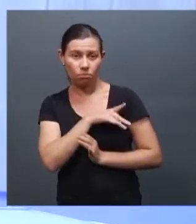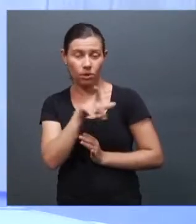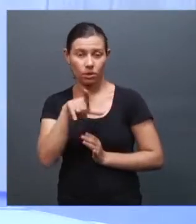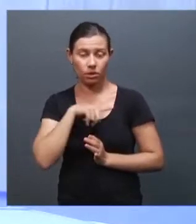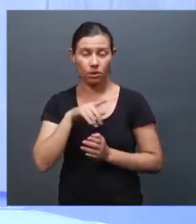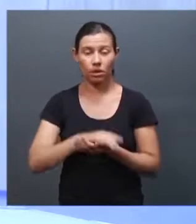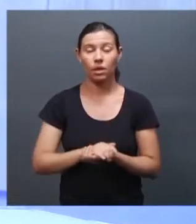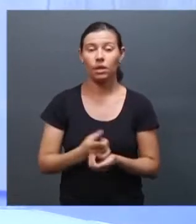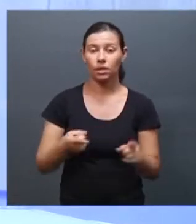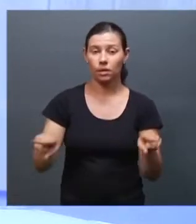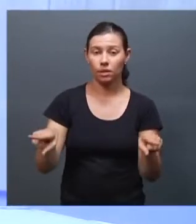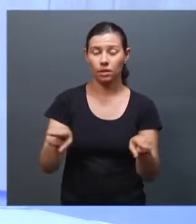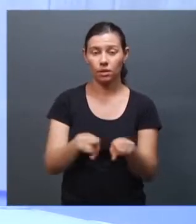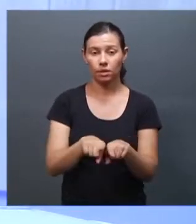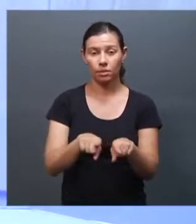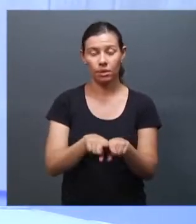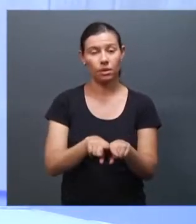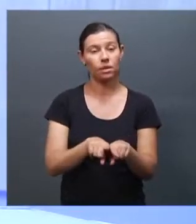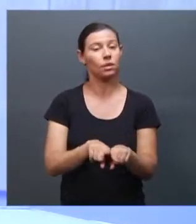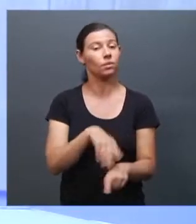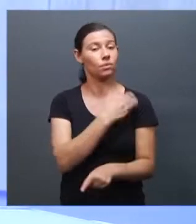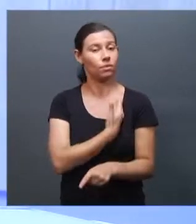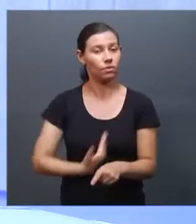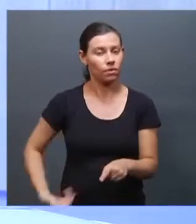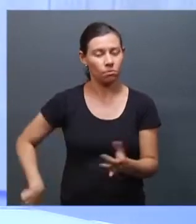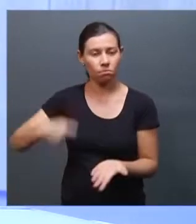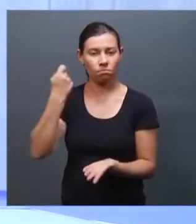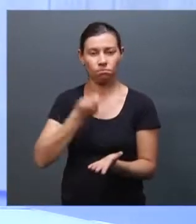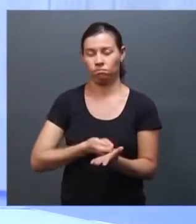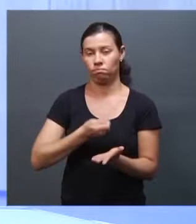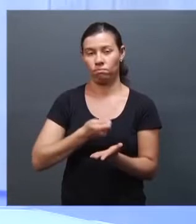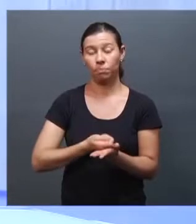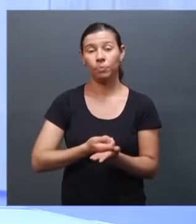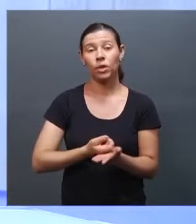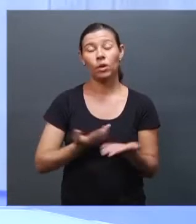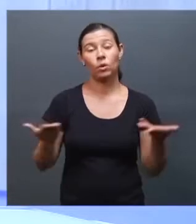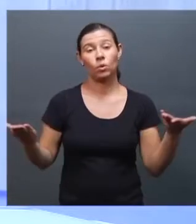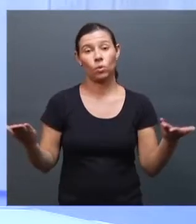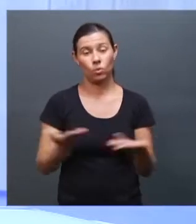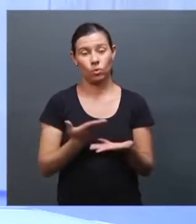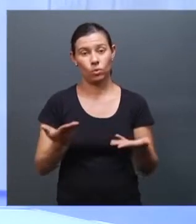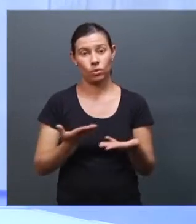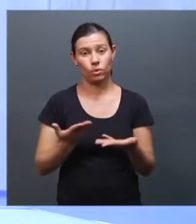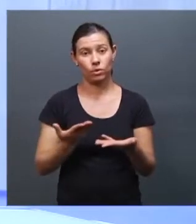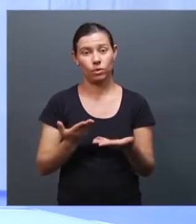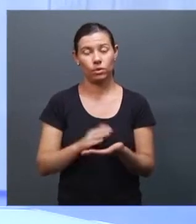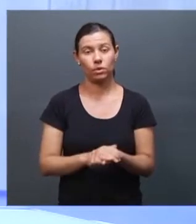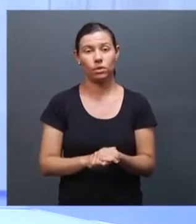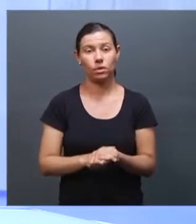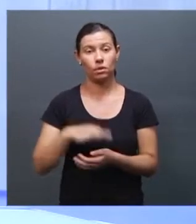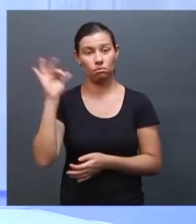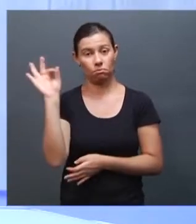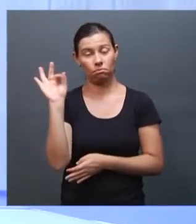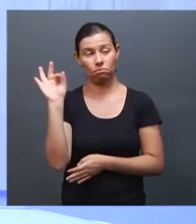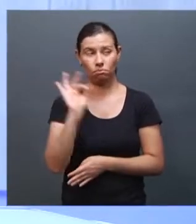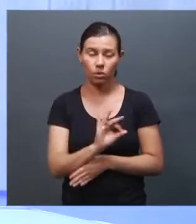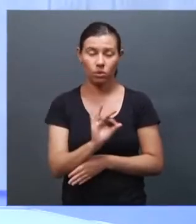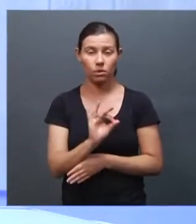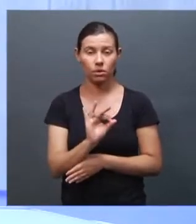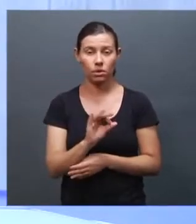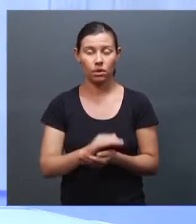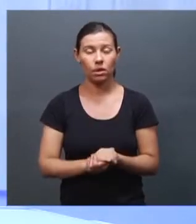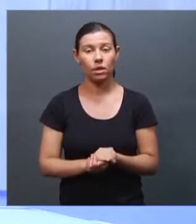sobre o Estado punitivista, a gente tem que deixar claro que, hoje em dia, muita pouca porcentagem de